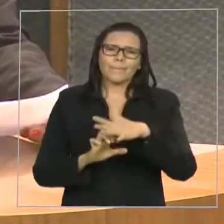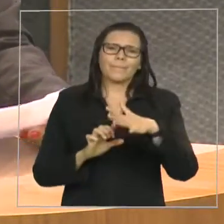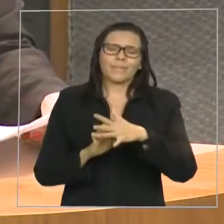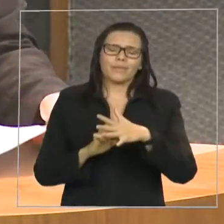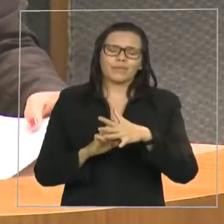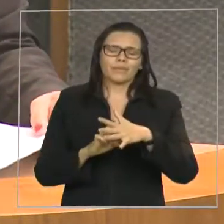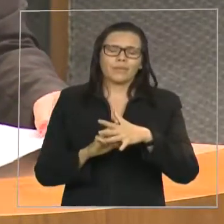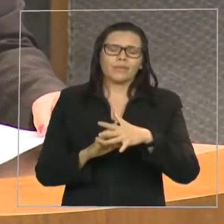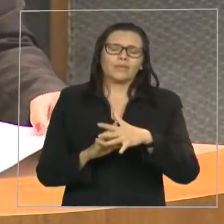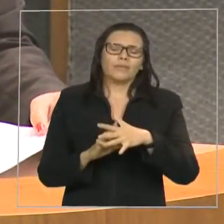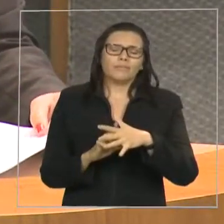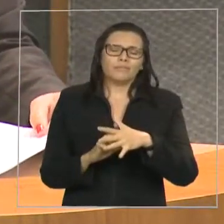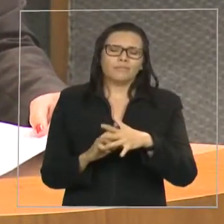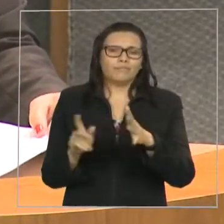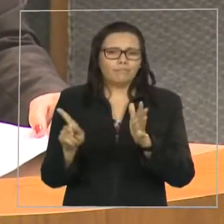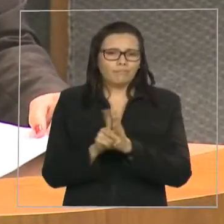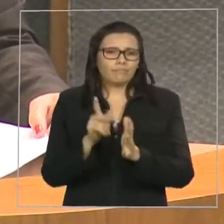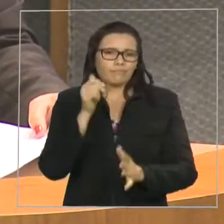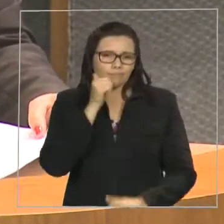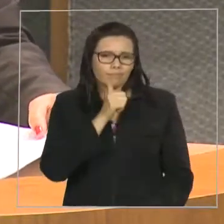faz com que a mulher,